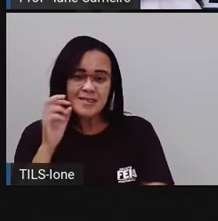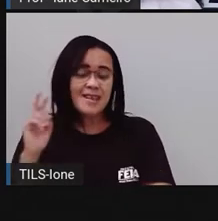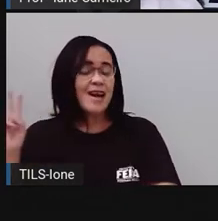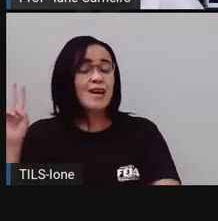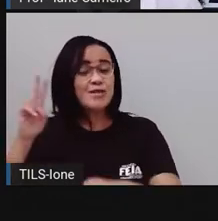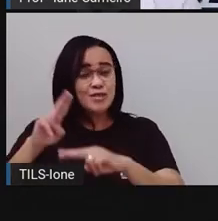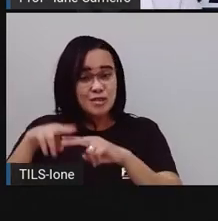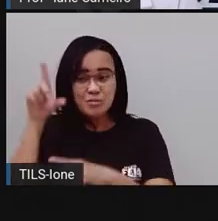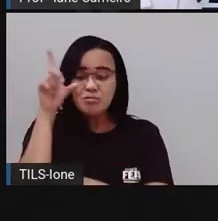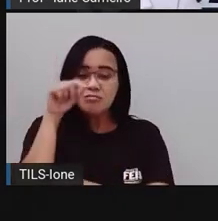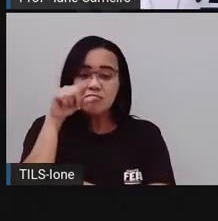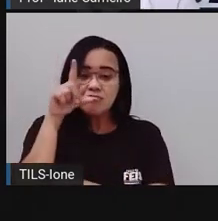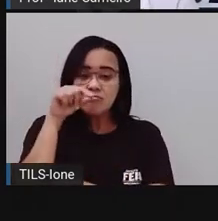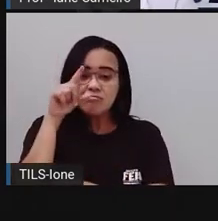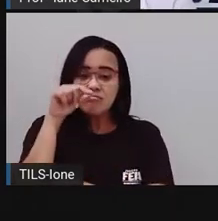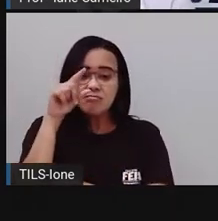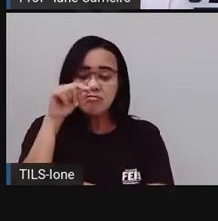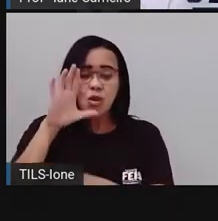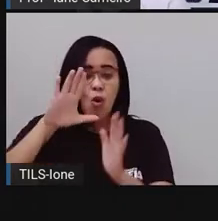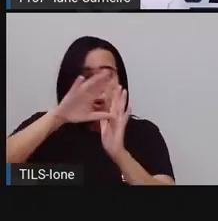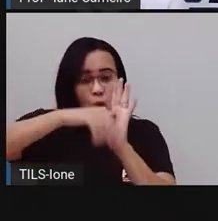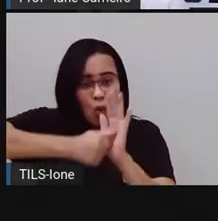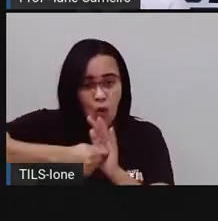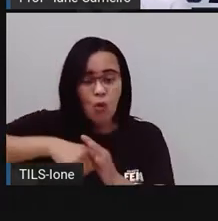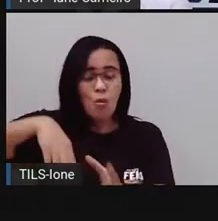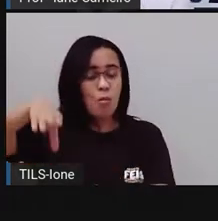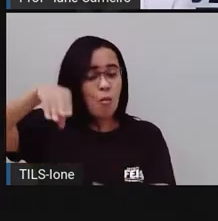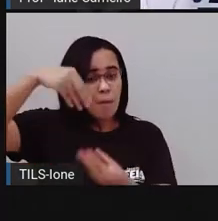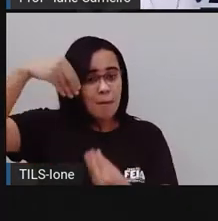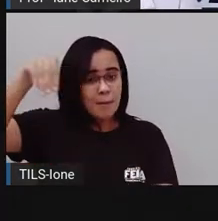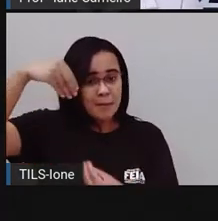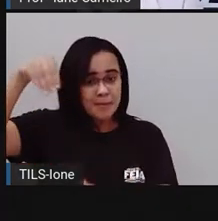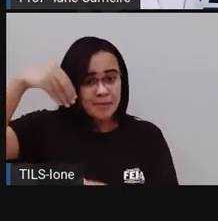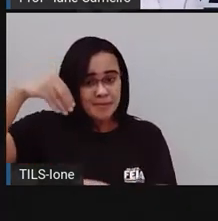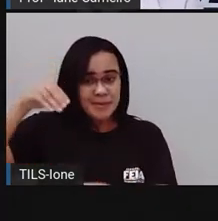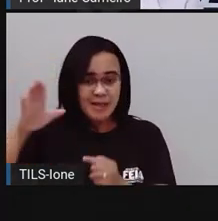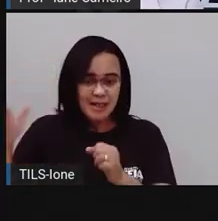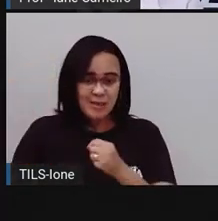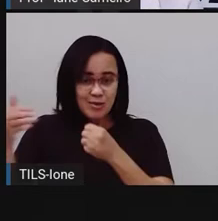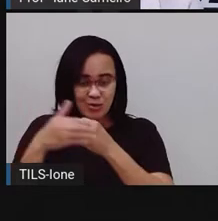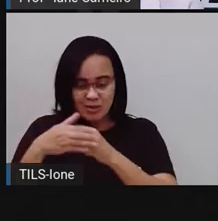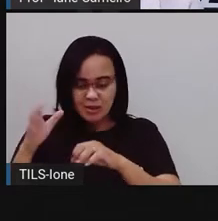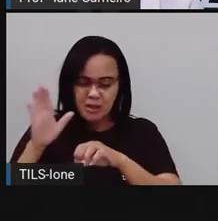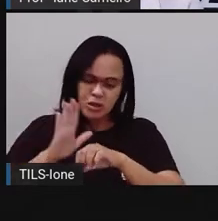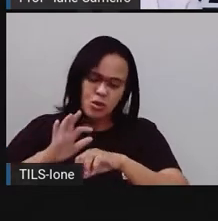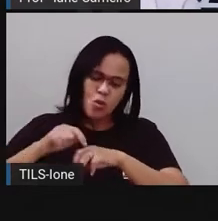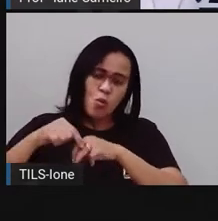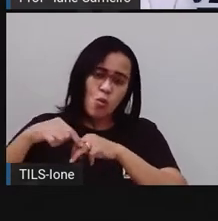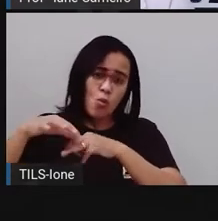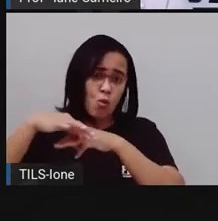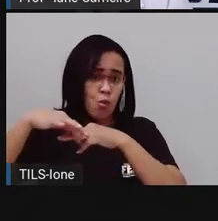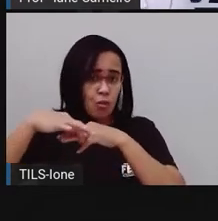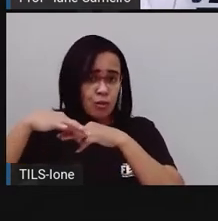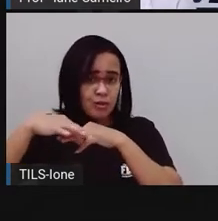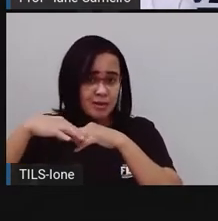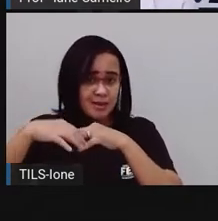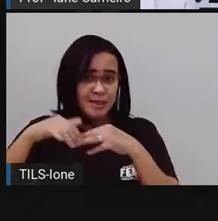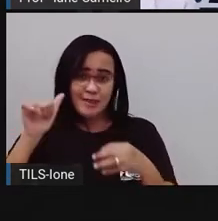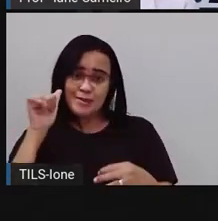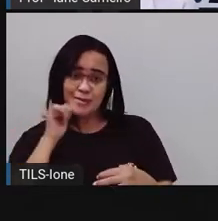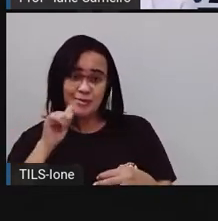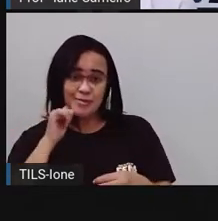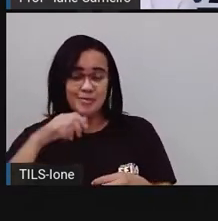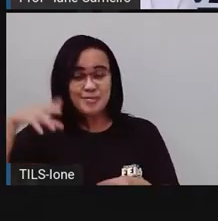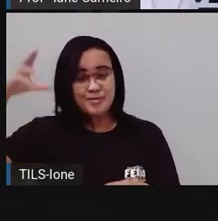o corvo. Que roubou o pano que cobria o anel da princesa Maribel.